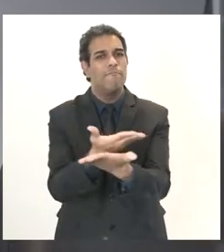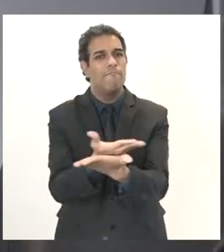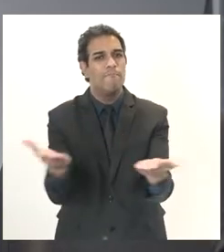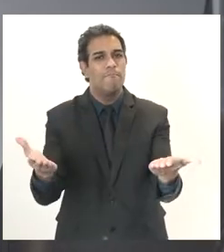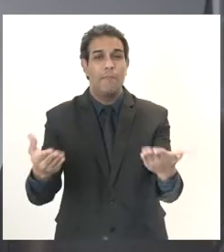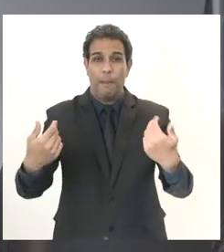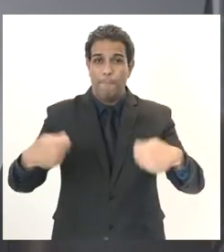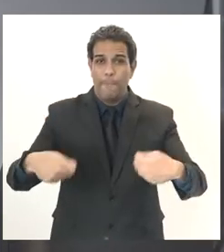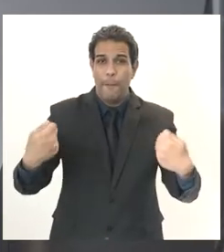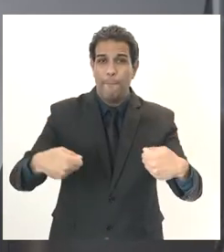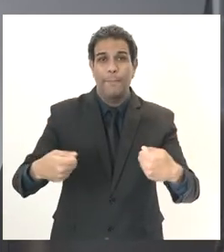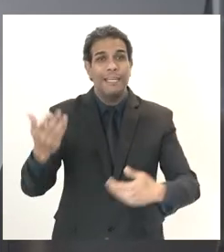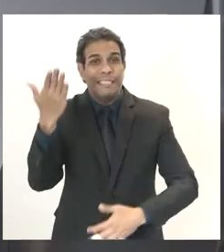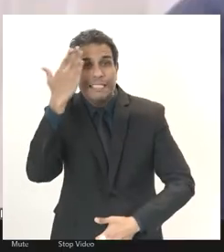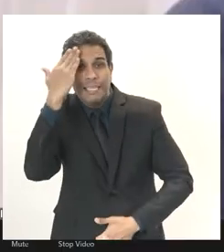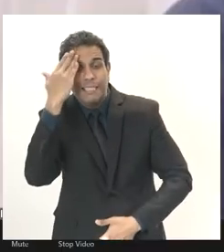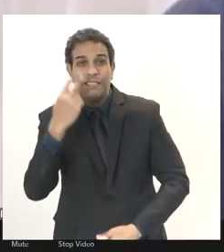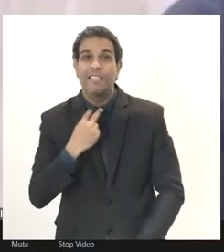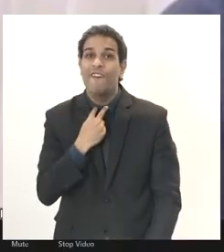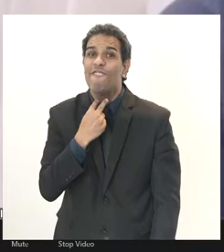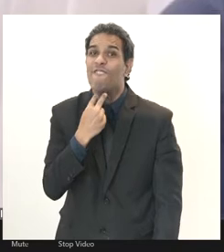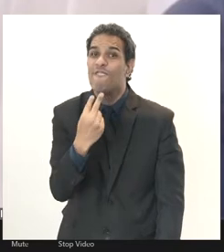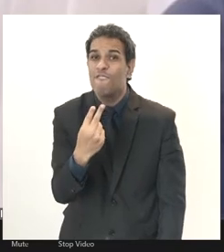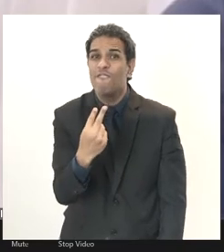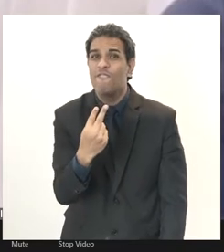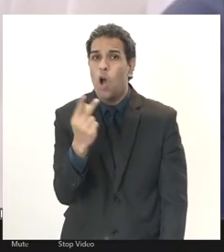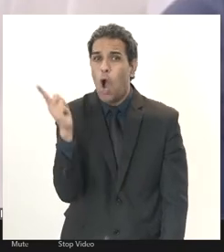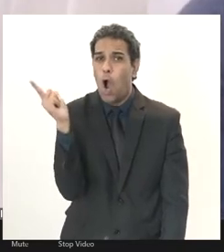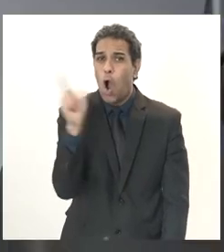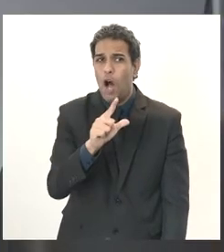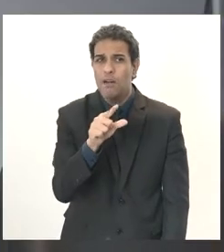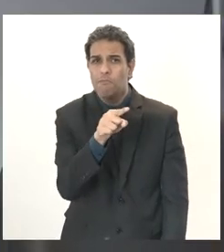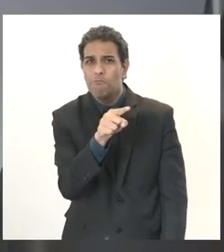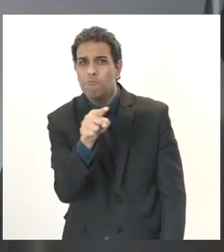preciso saber se minha voz está audível